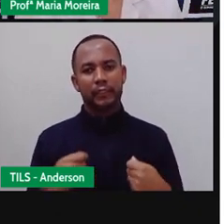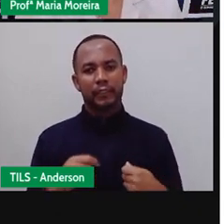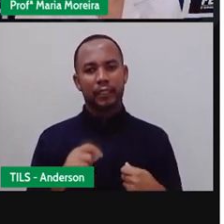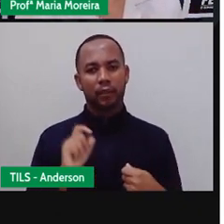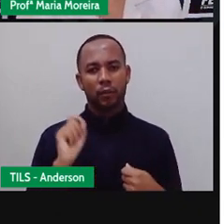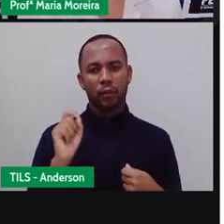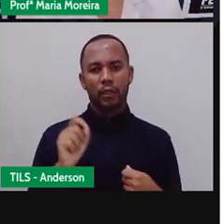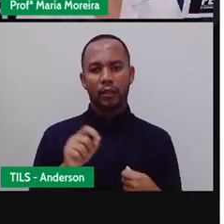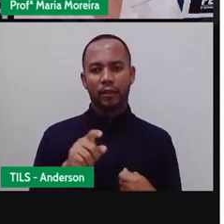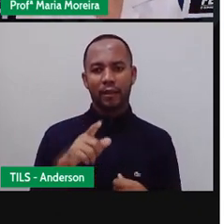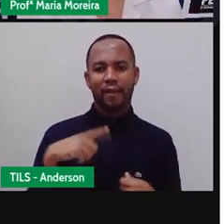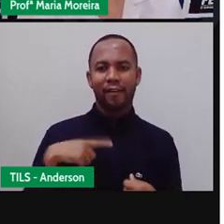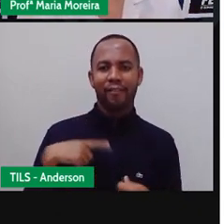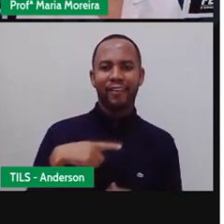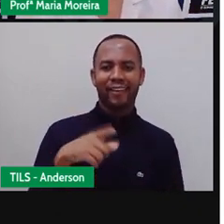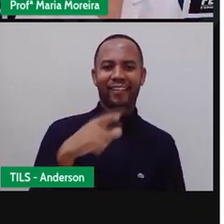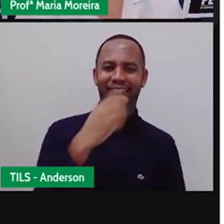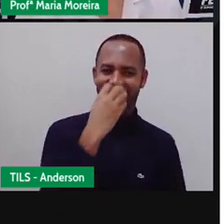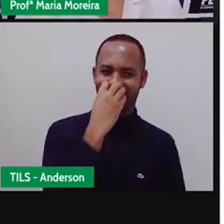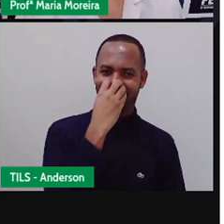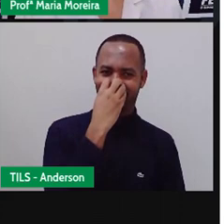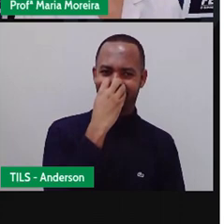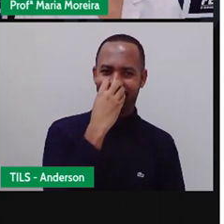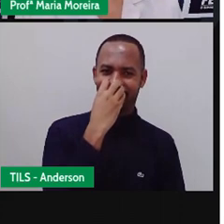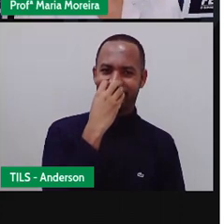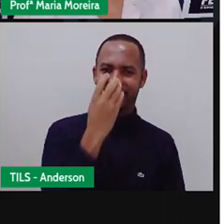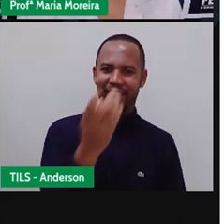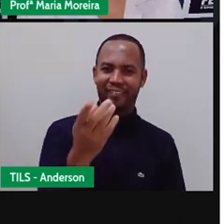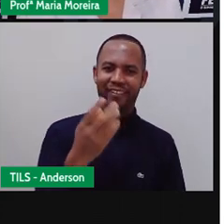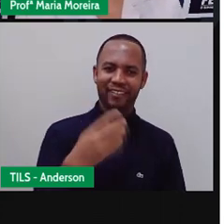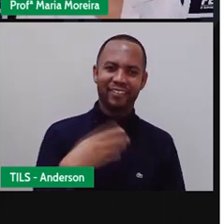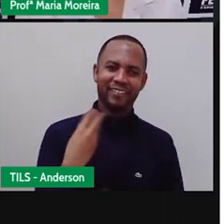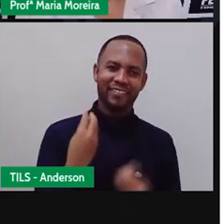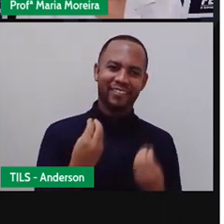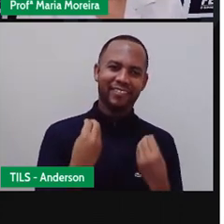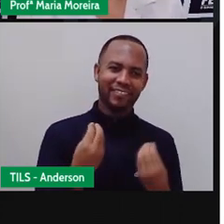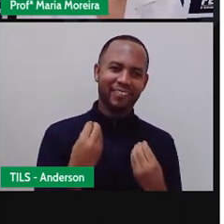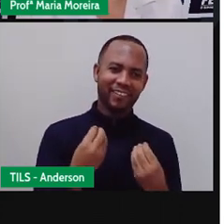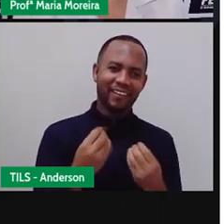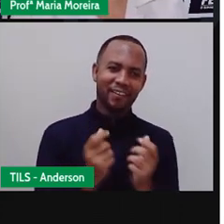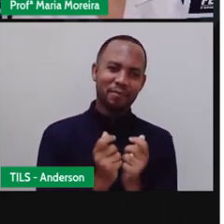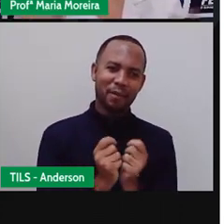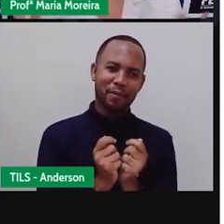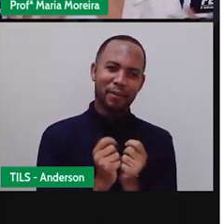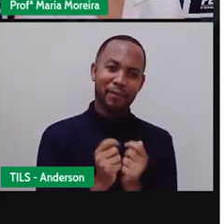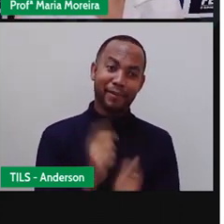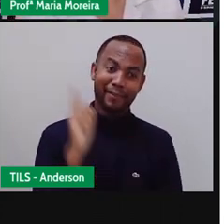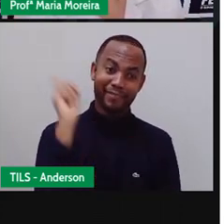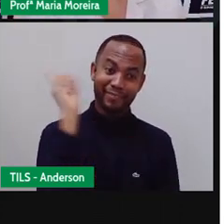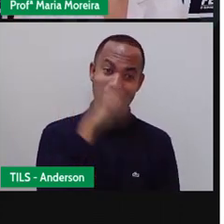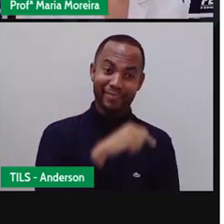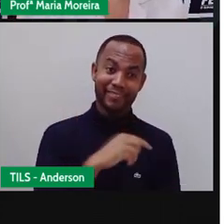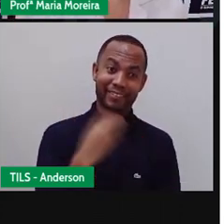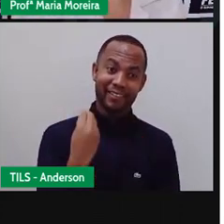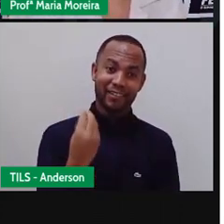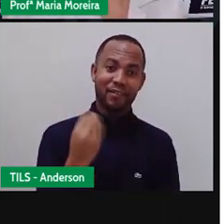essa imagem. Até o cachorro, gente, tá com o celular. Né? Olha o quão complicado que é isso aí. Então, vocês precisam o quê?